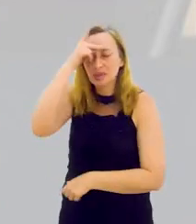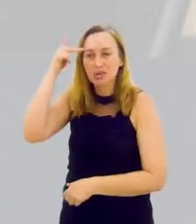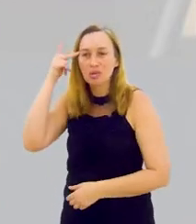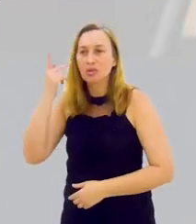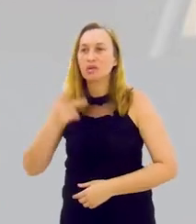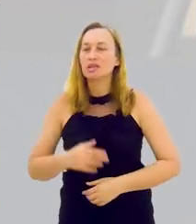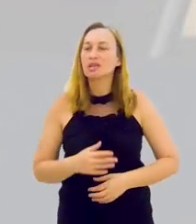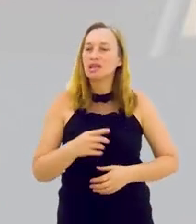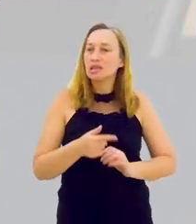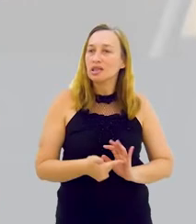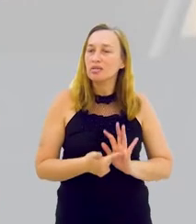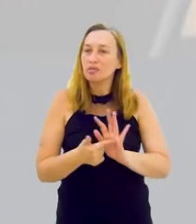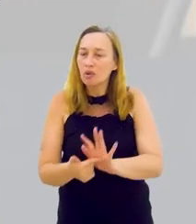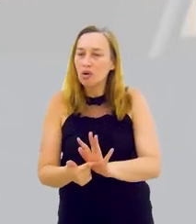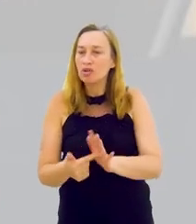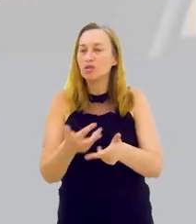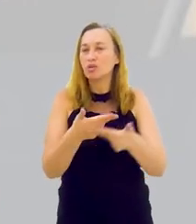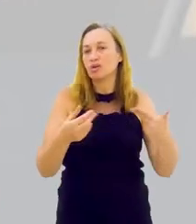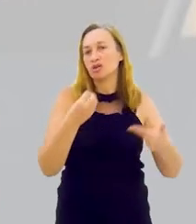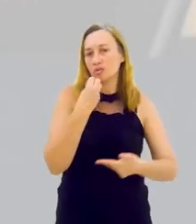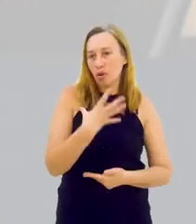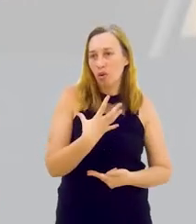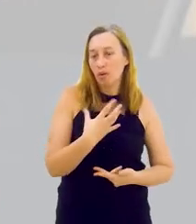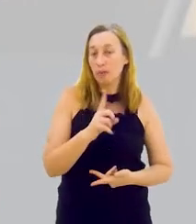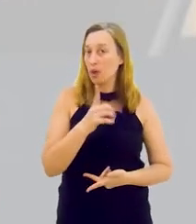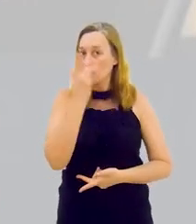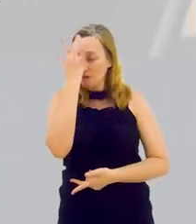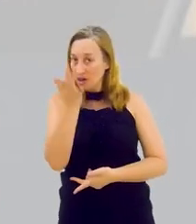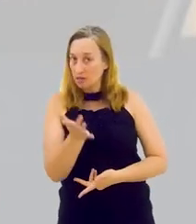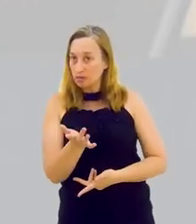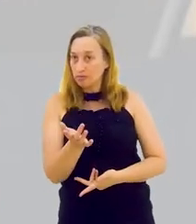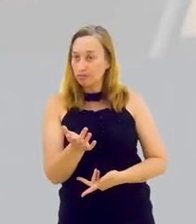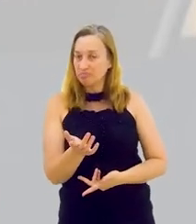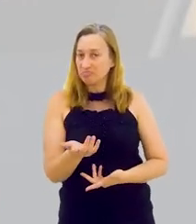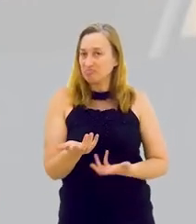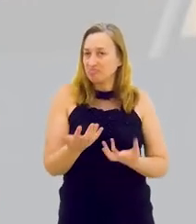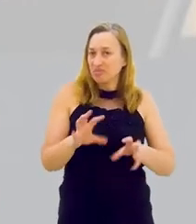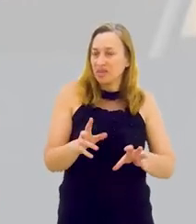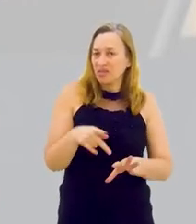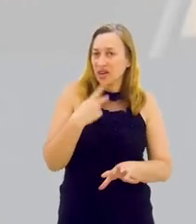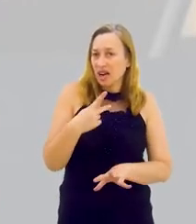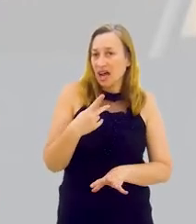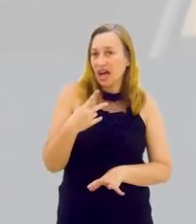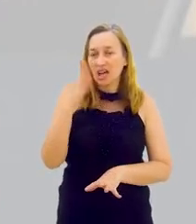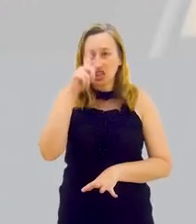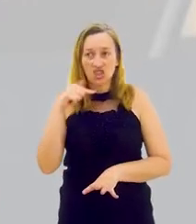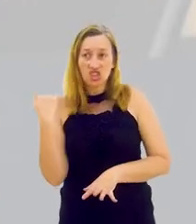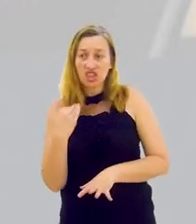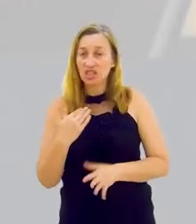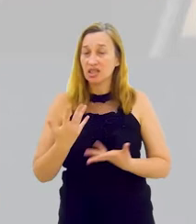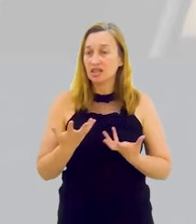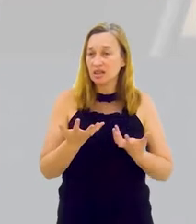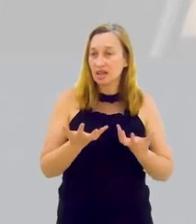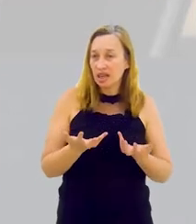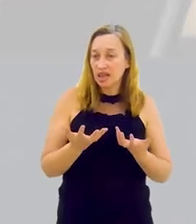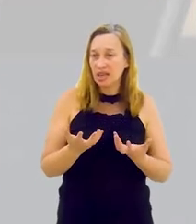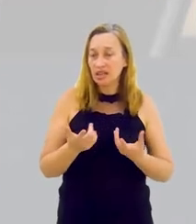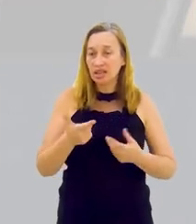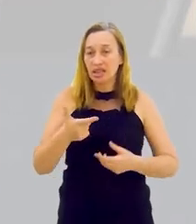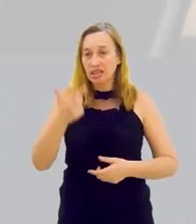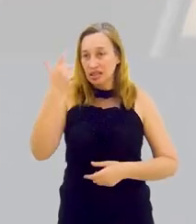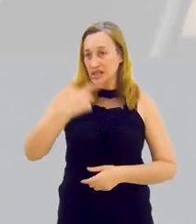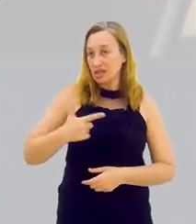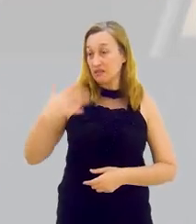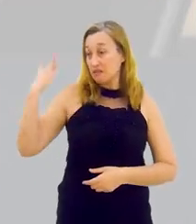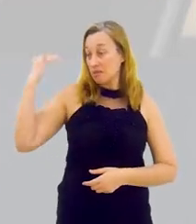seja, são pessoas que transmitem positividade. Não é fácil, tá? E não quer dizer, tá, Geisa, que a gente está querendo identificar um